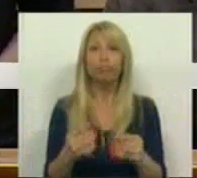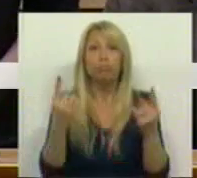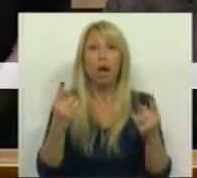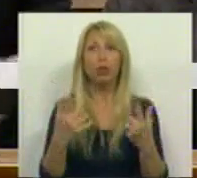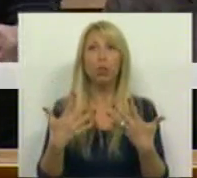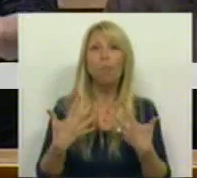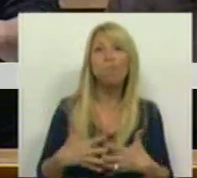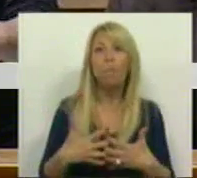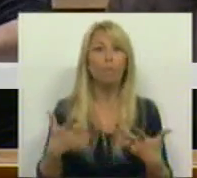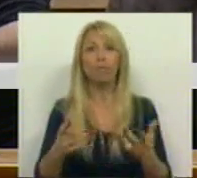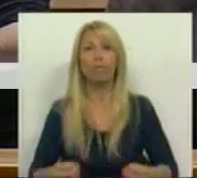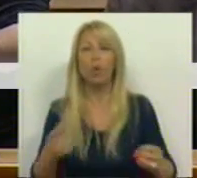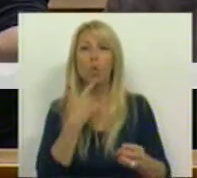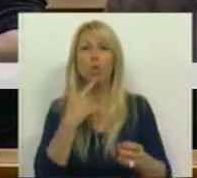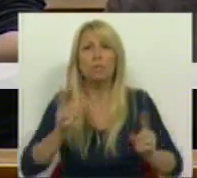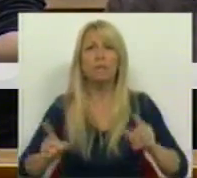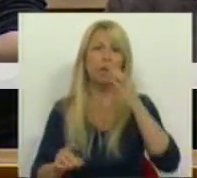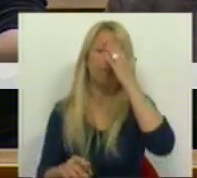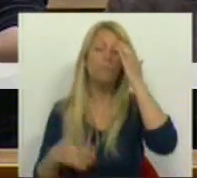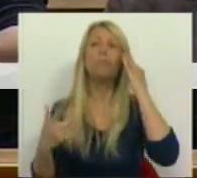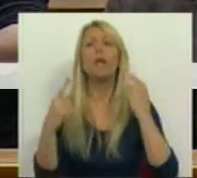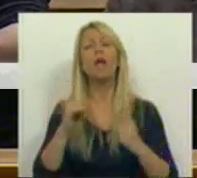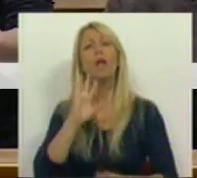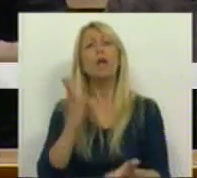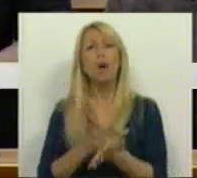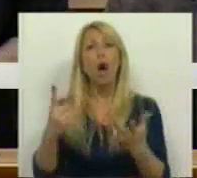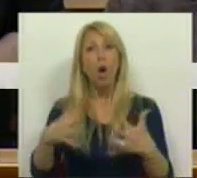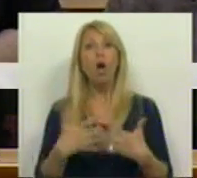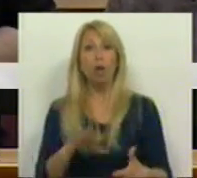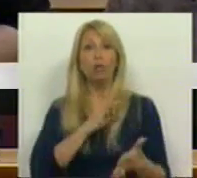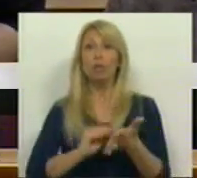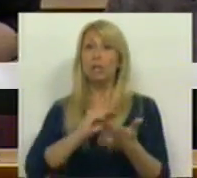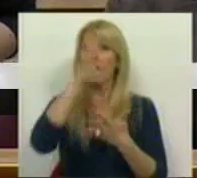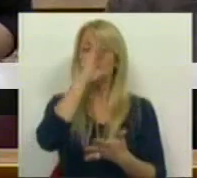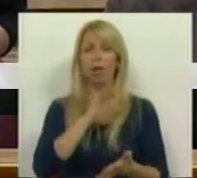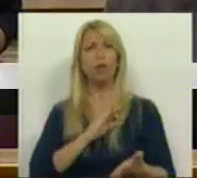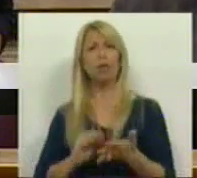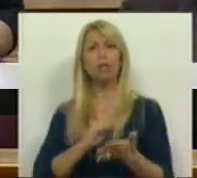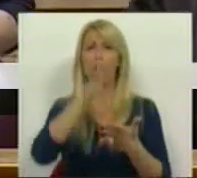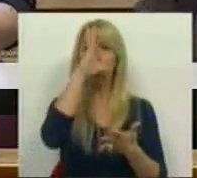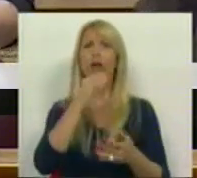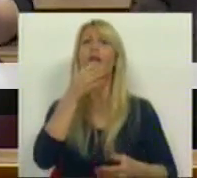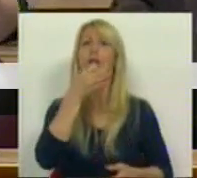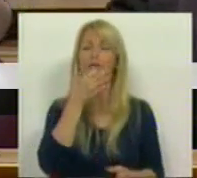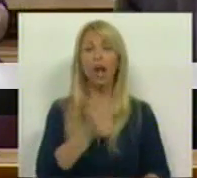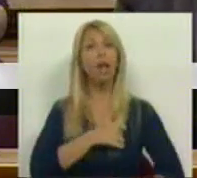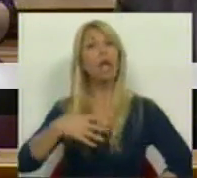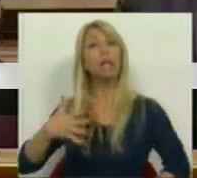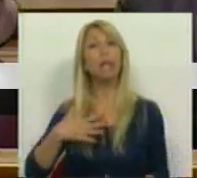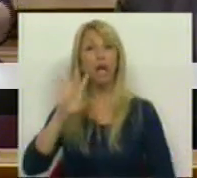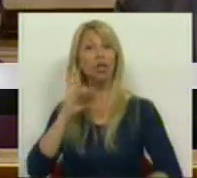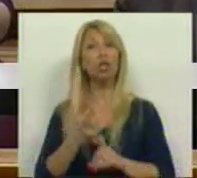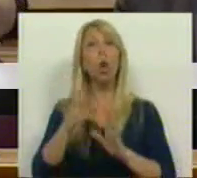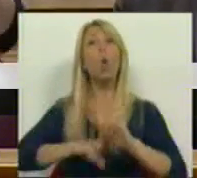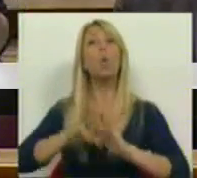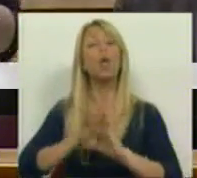se percebe. E, por fim, há um equívoco com o Sr. Secretário de Estado. O Sr. Secretário de Estado fala-nos aqui sobre as entidades reguladoras como se se tratasse de uma